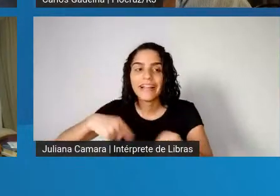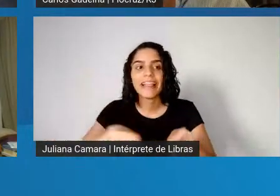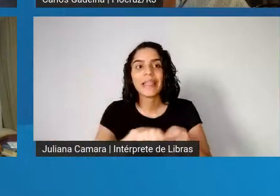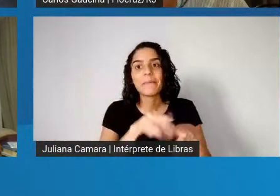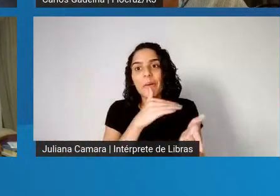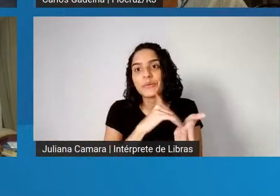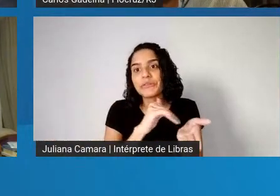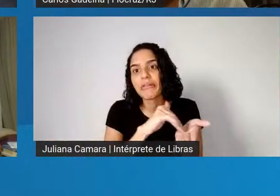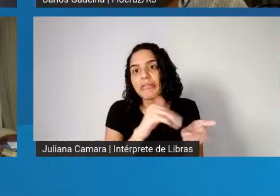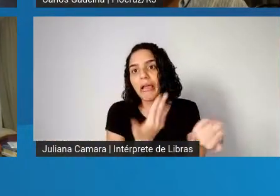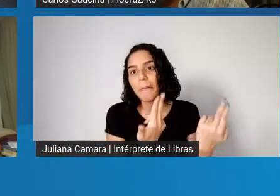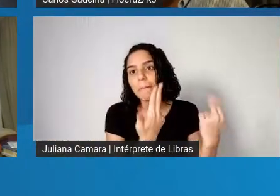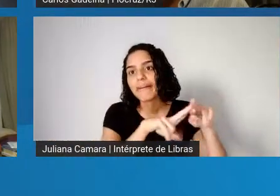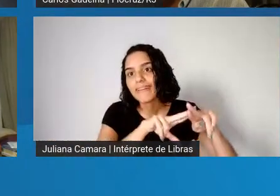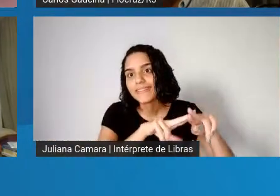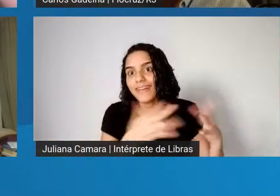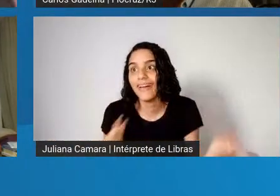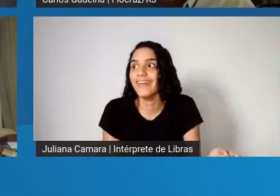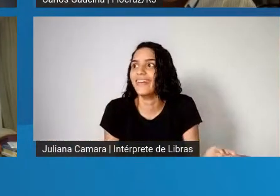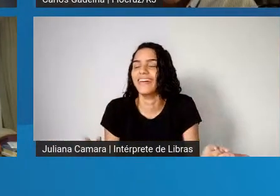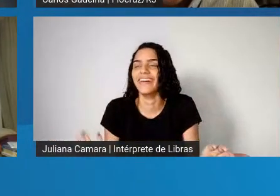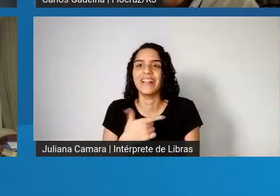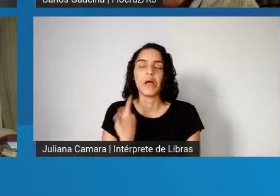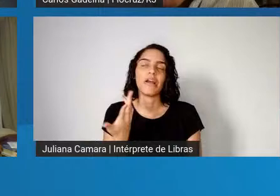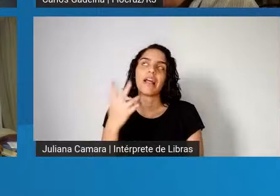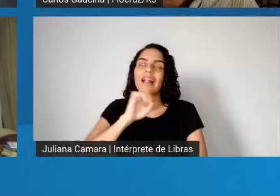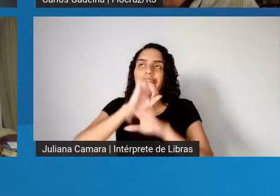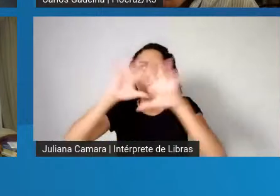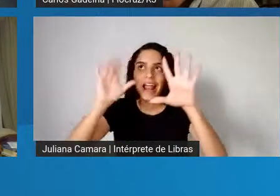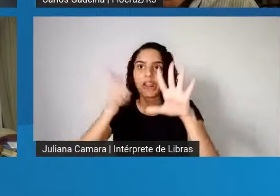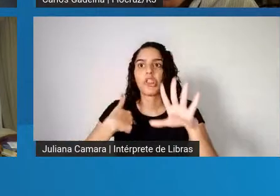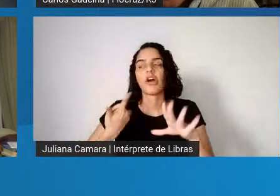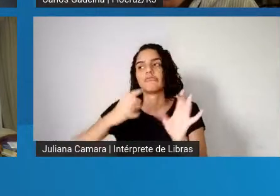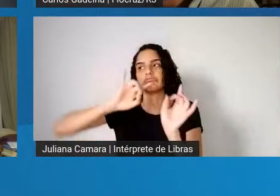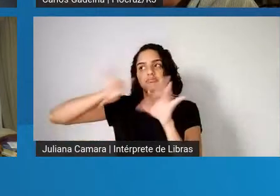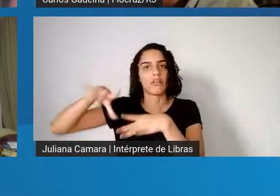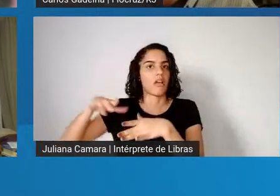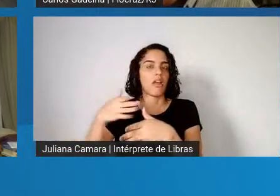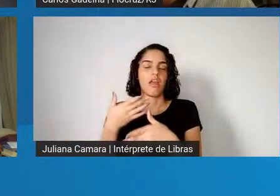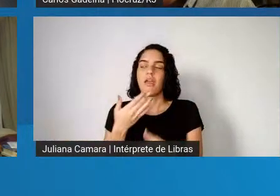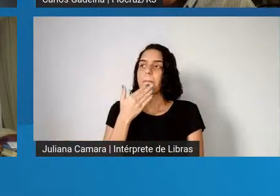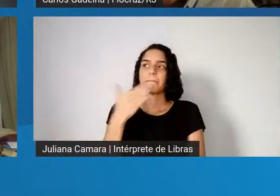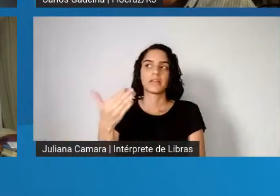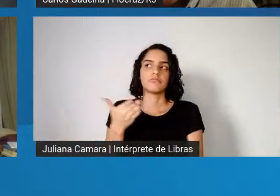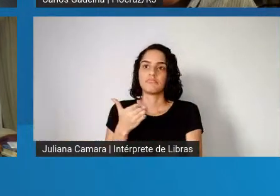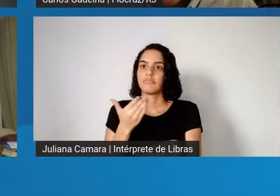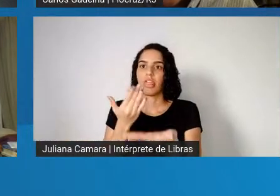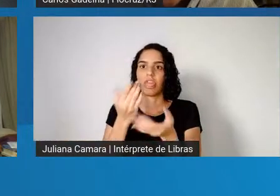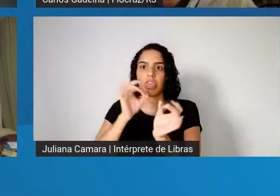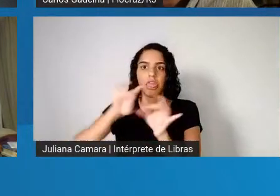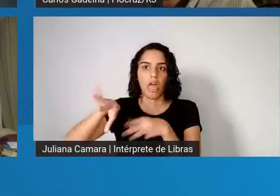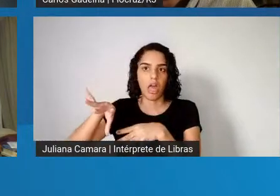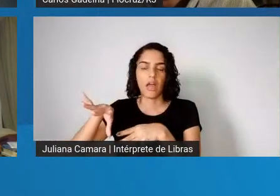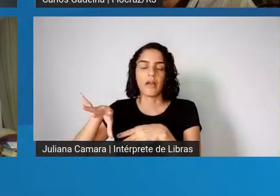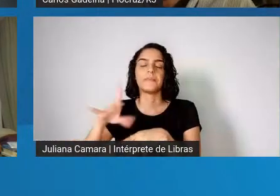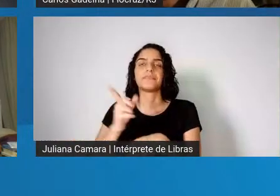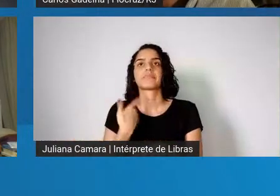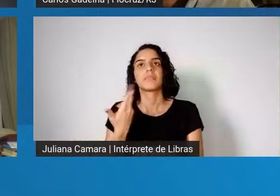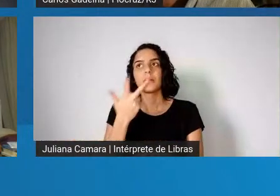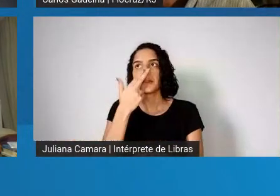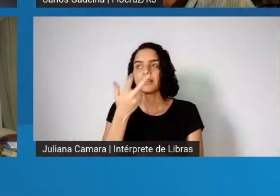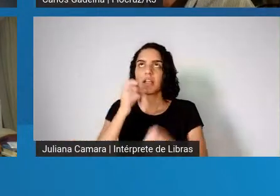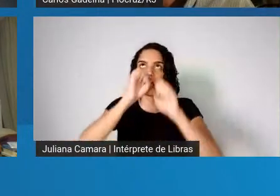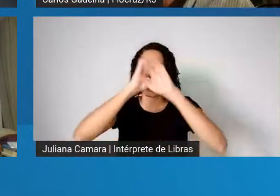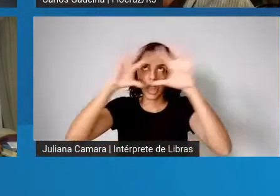nós nos demitimos, tão logo a coisa começou a ficar, a ficar mais claro quais eram os objetivos, a gente